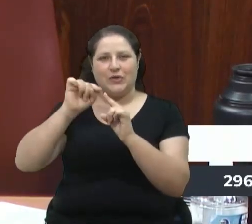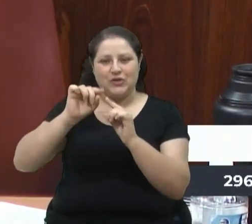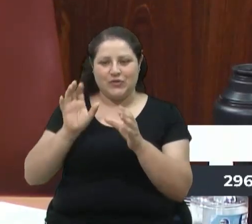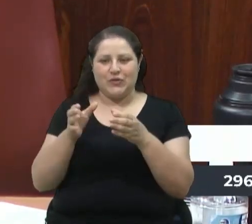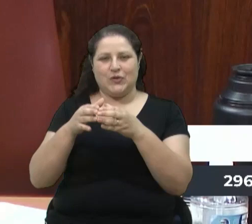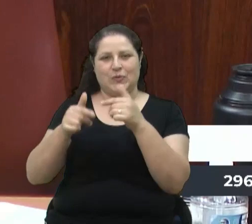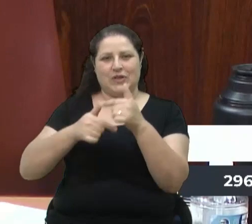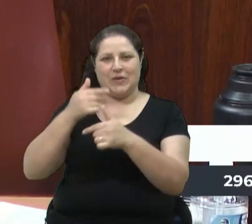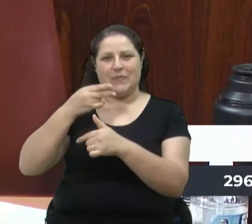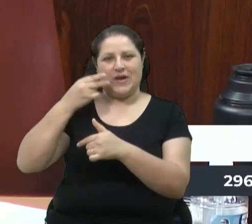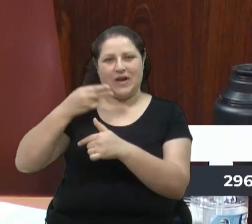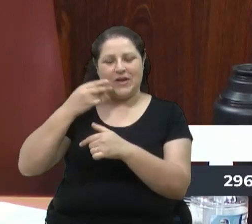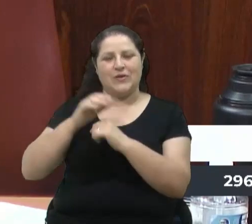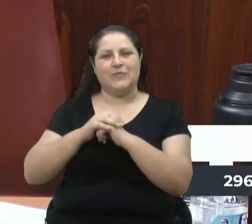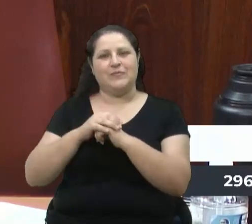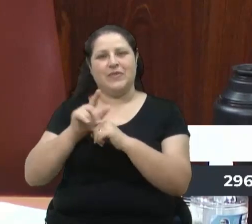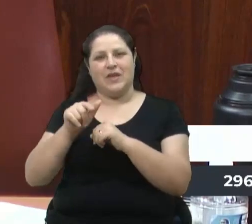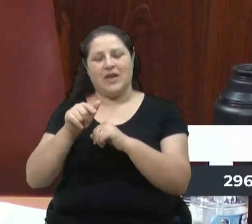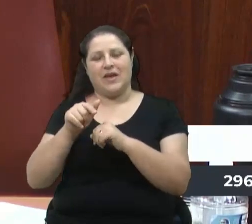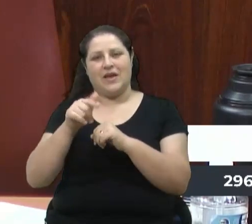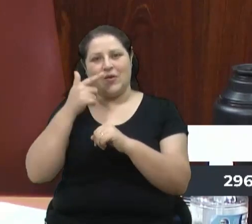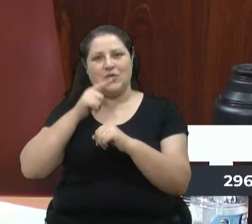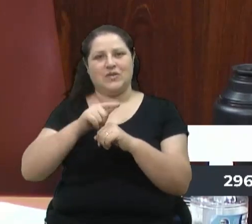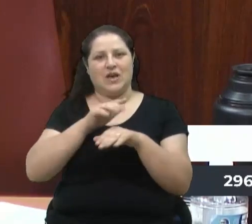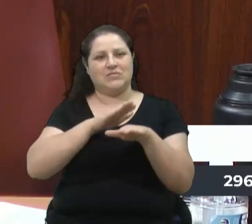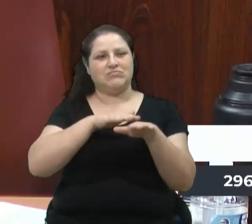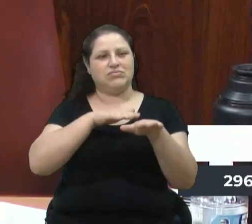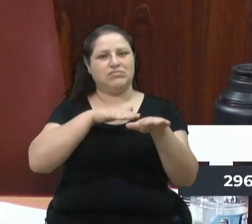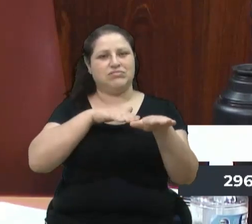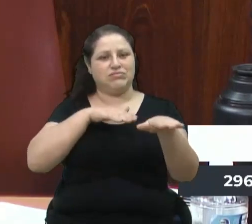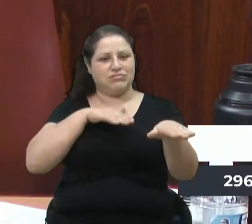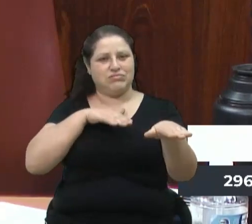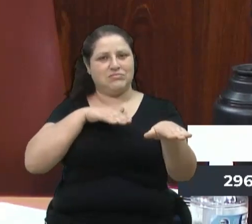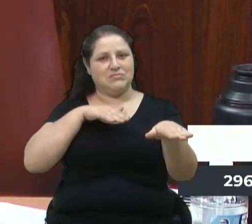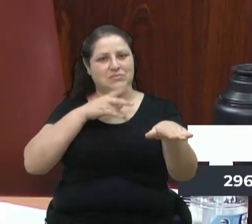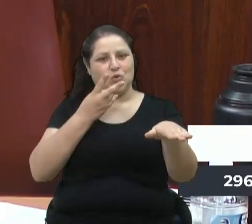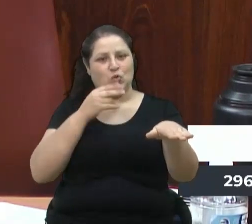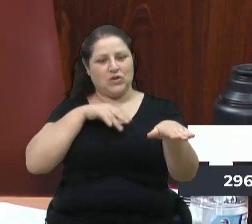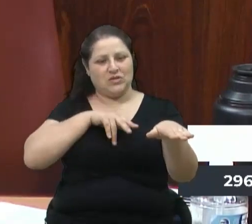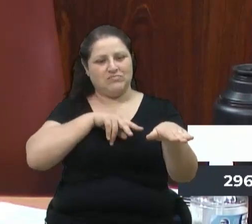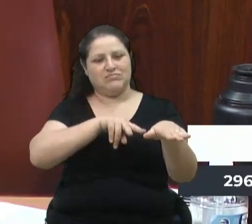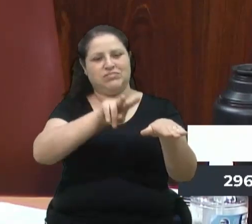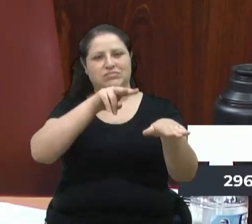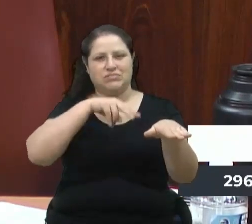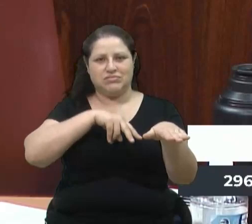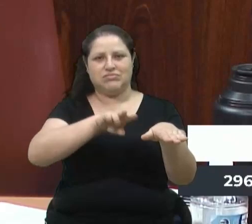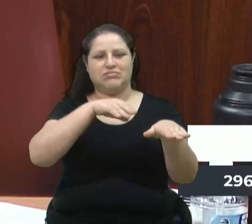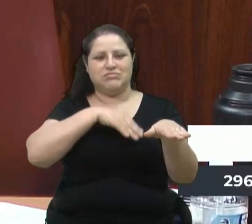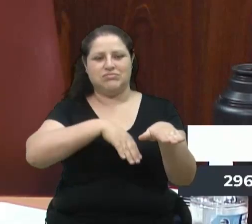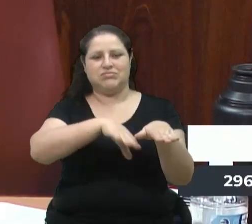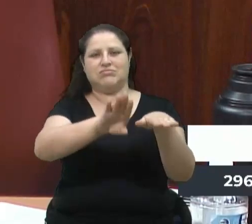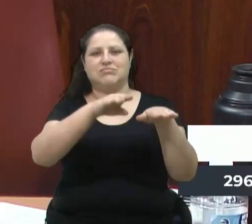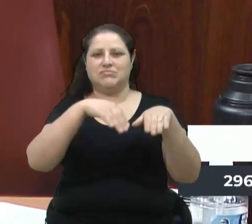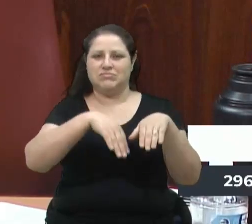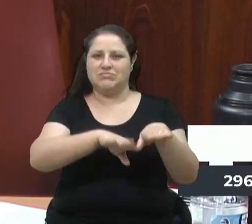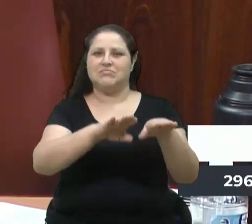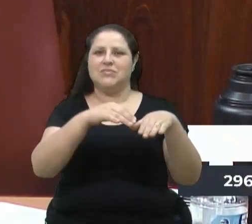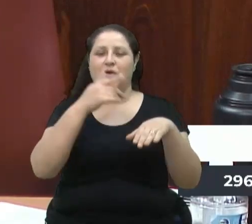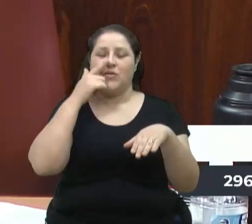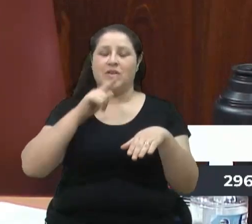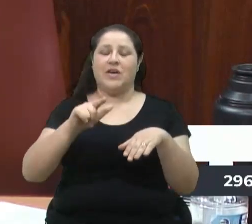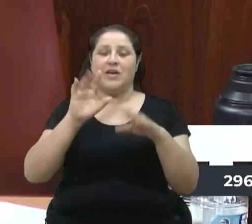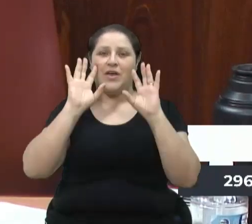no desafogamento do trânsito ali da nossa região, que vai ser resolvido quando for